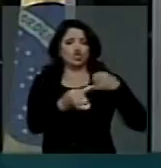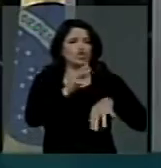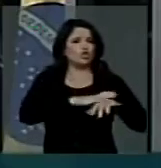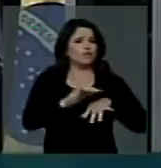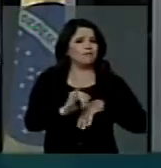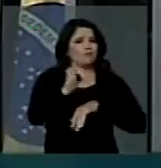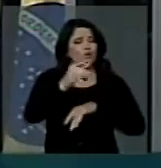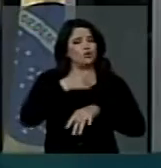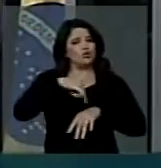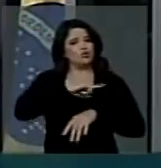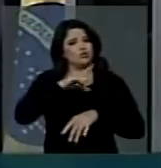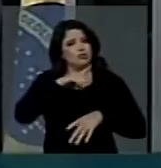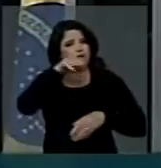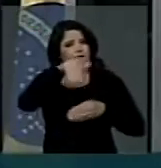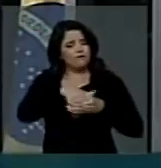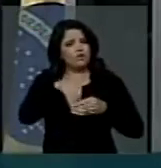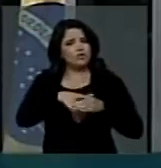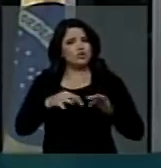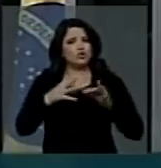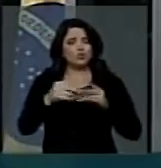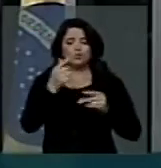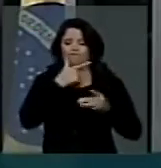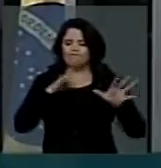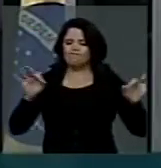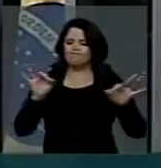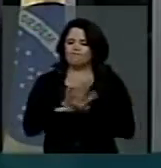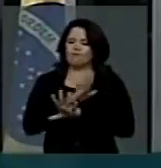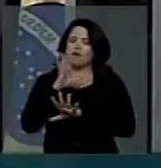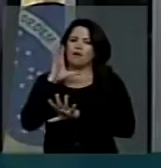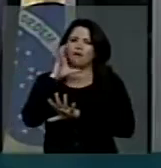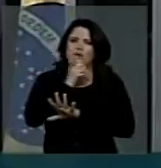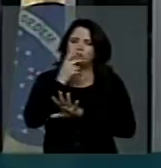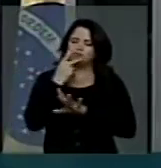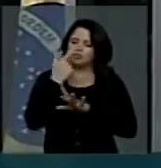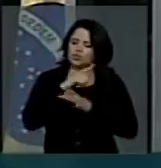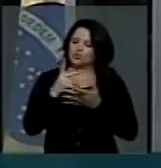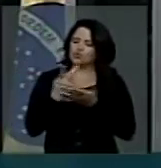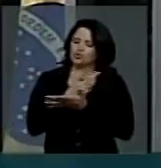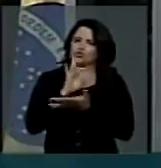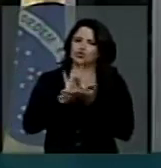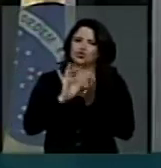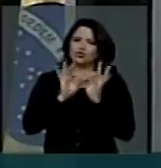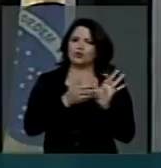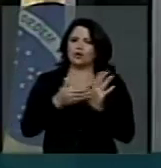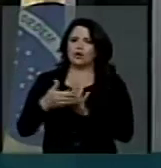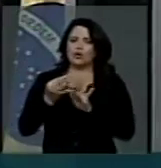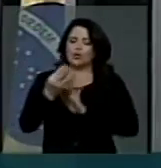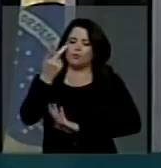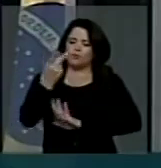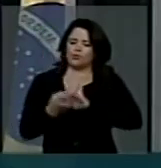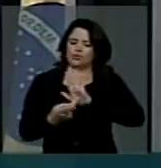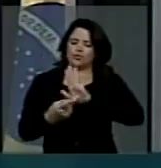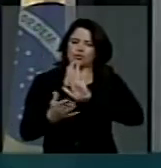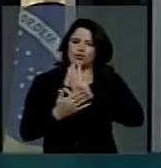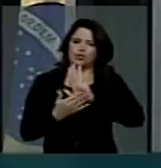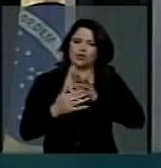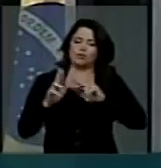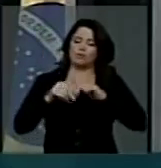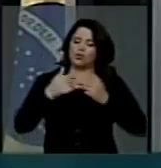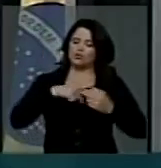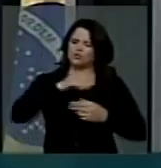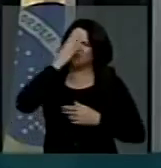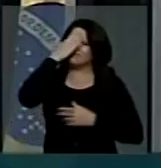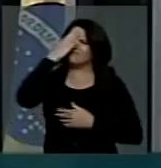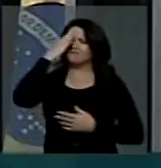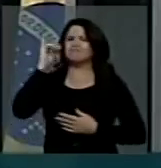importante termos uma votação que conclua e leve a cabo esse projeto. Porque nós sabemos da